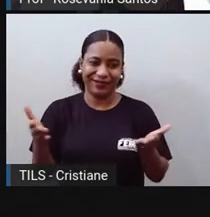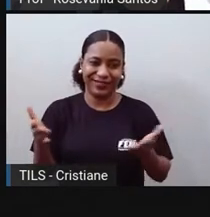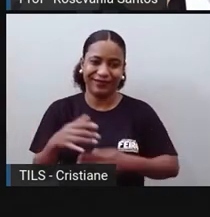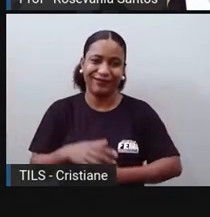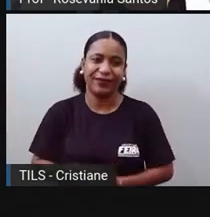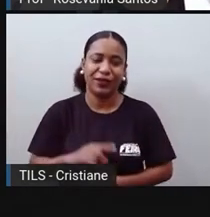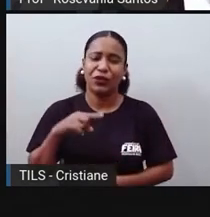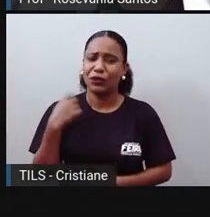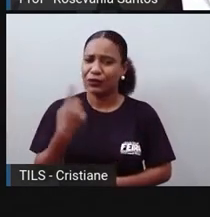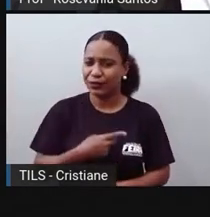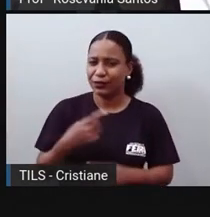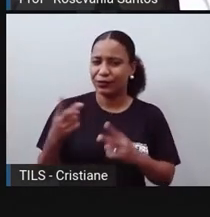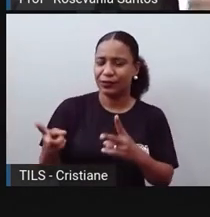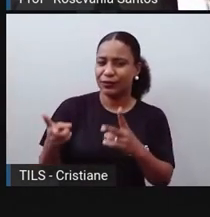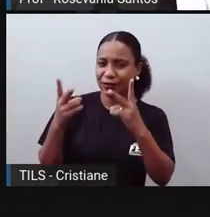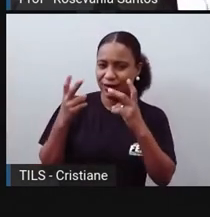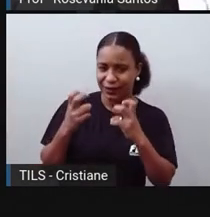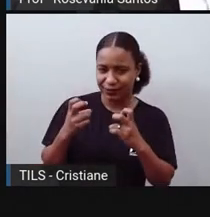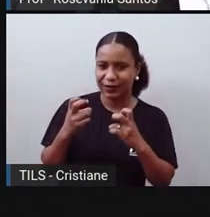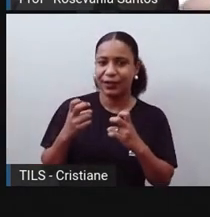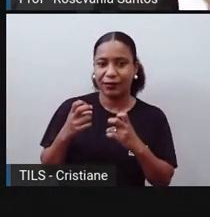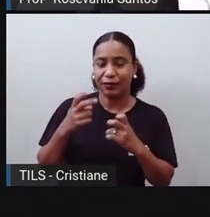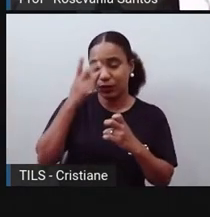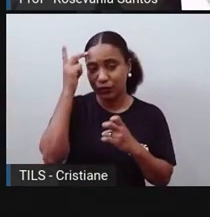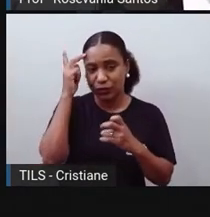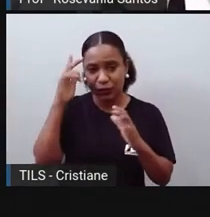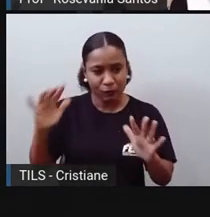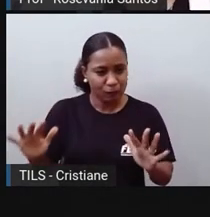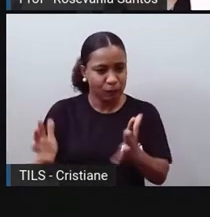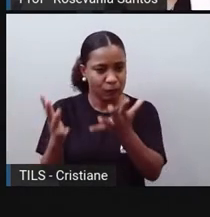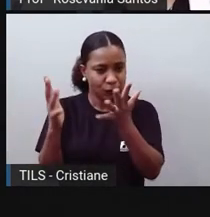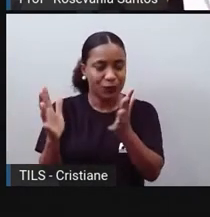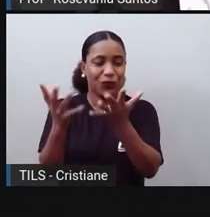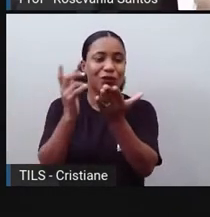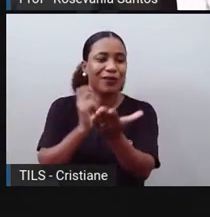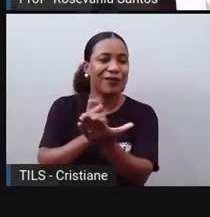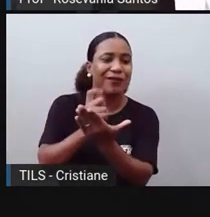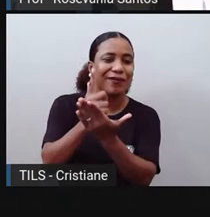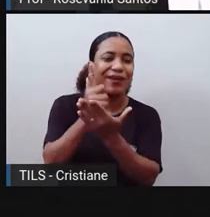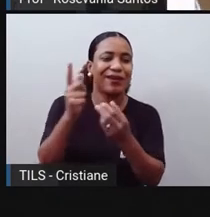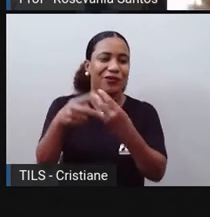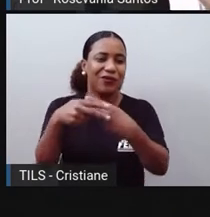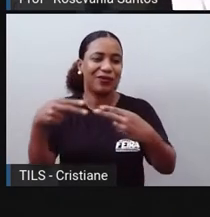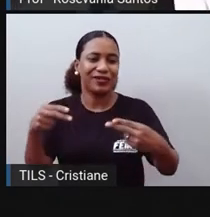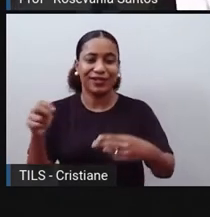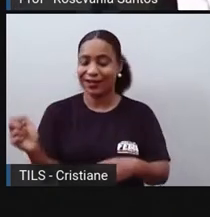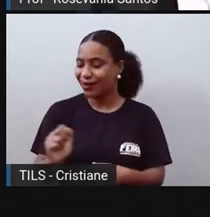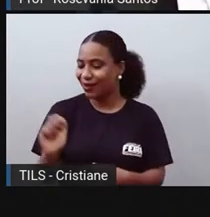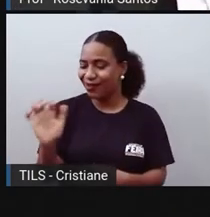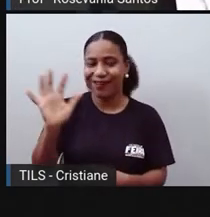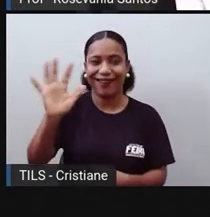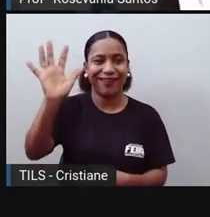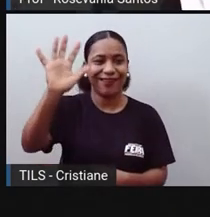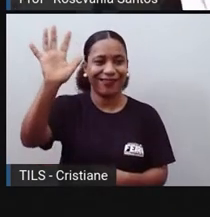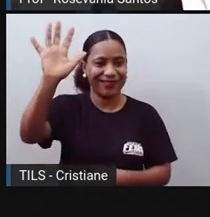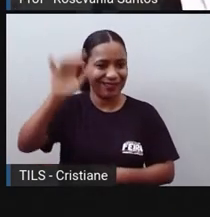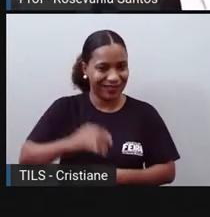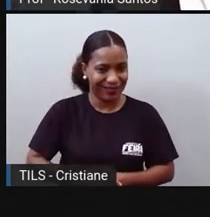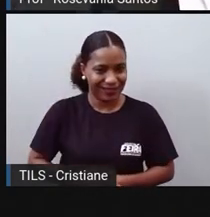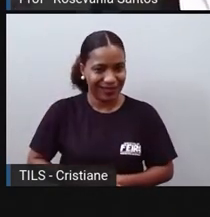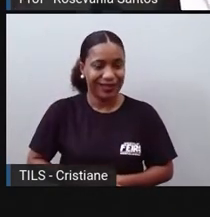percebendo que há um estímulo para você comprar produtos cada vez mais caros, cada vez, segundo eles, mais